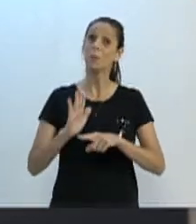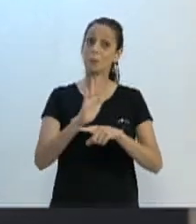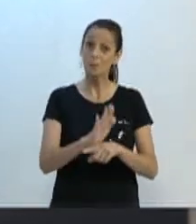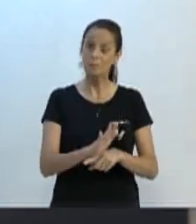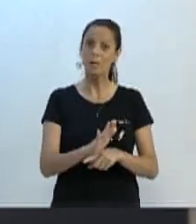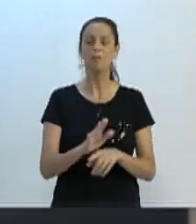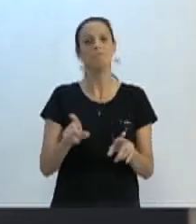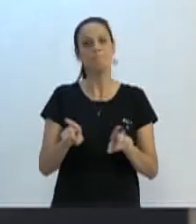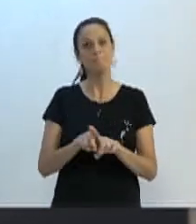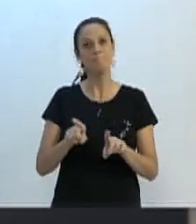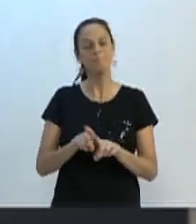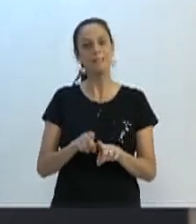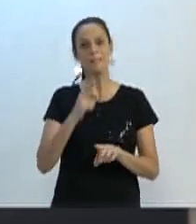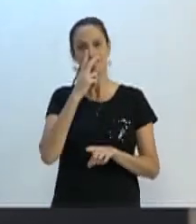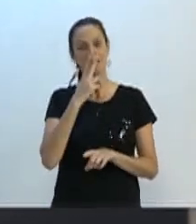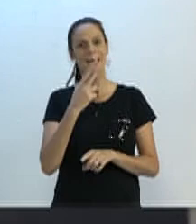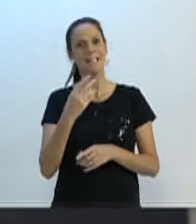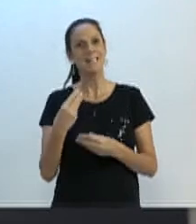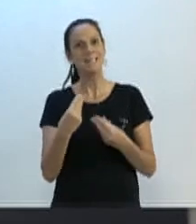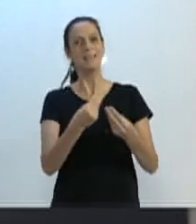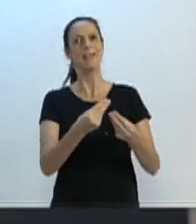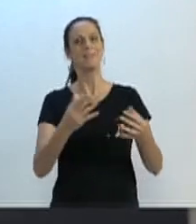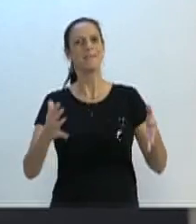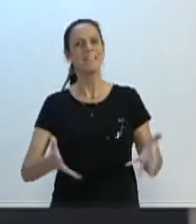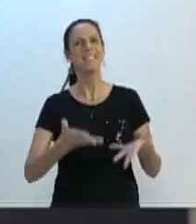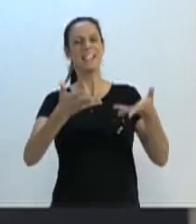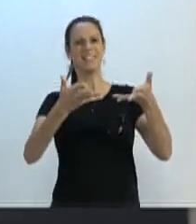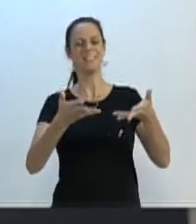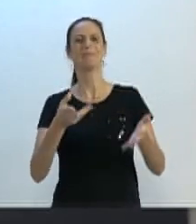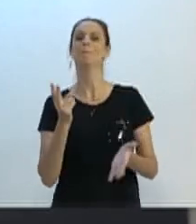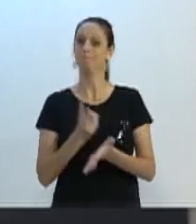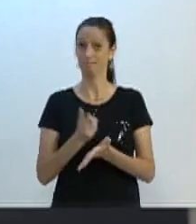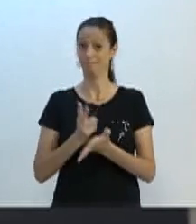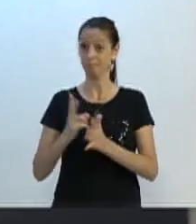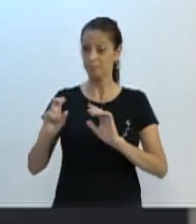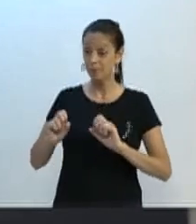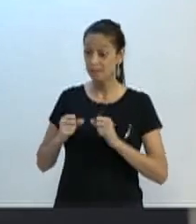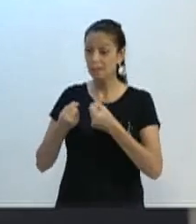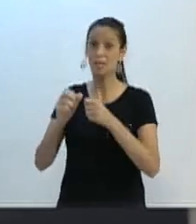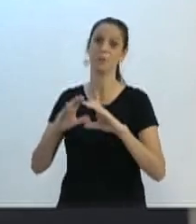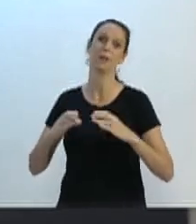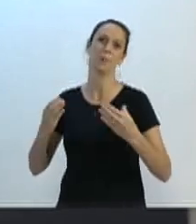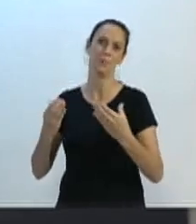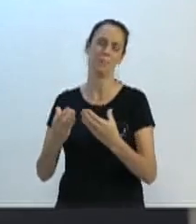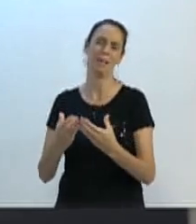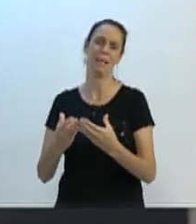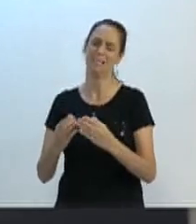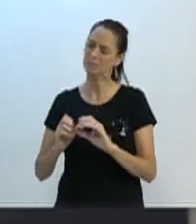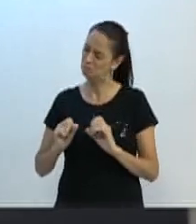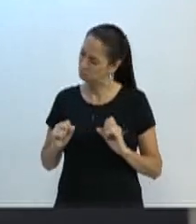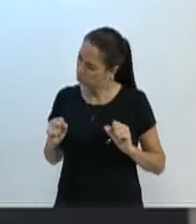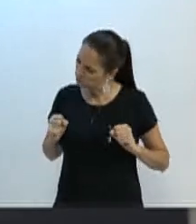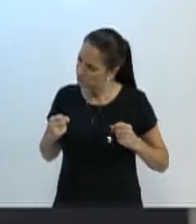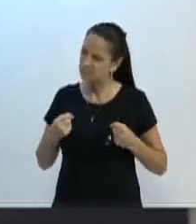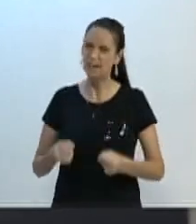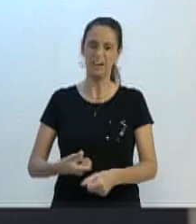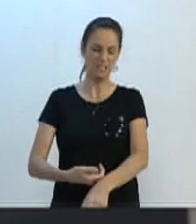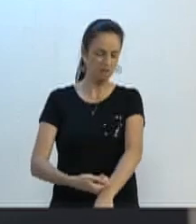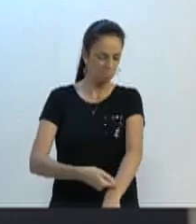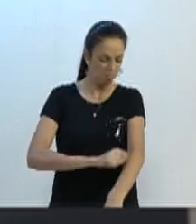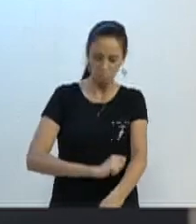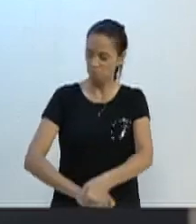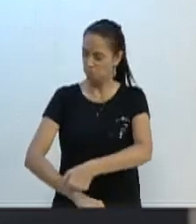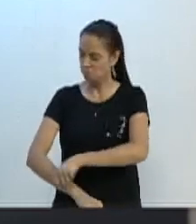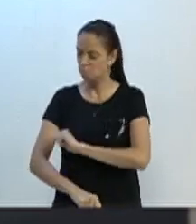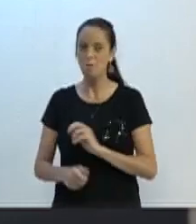servir de incentivo para que o senhor continue defendendo a sua comunidade com afinco, com a dedicação que o senhor defendeu